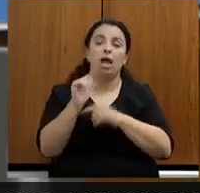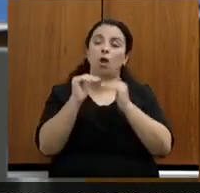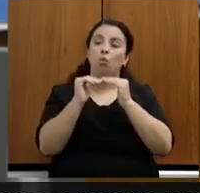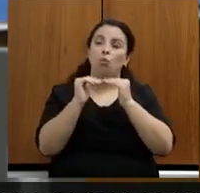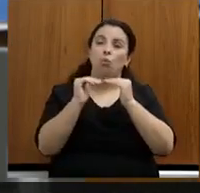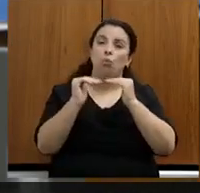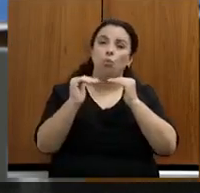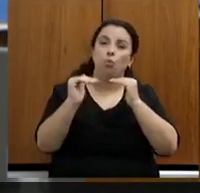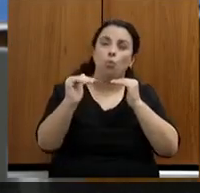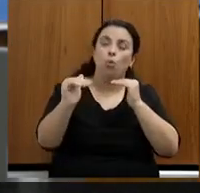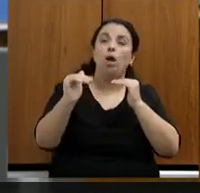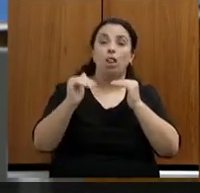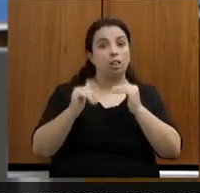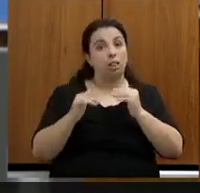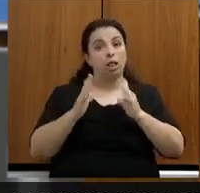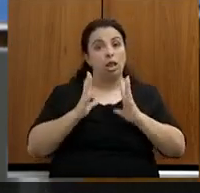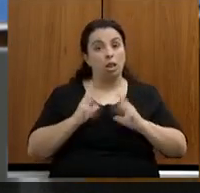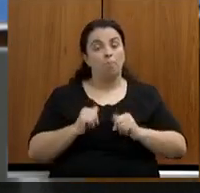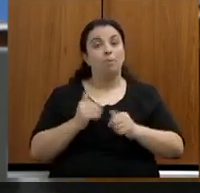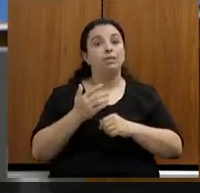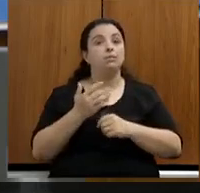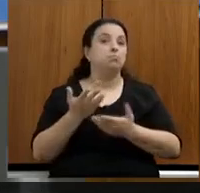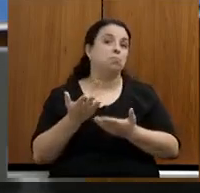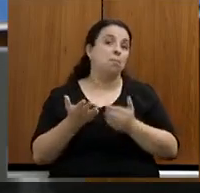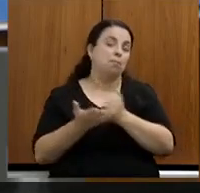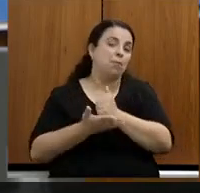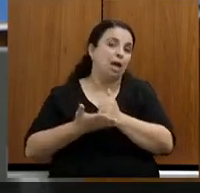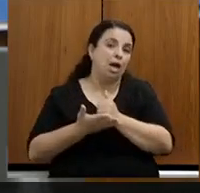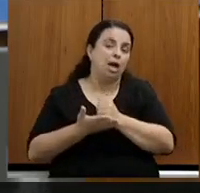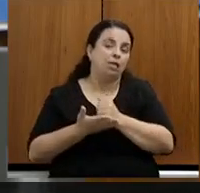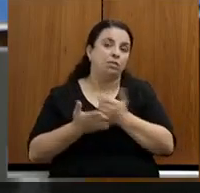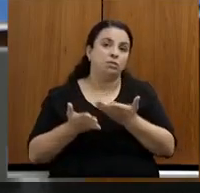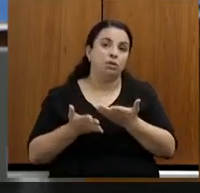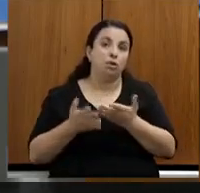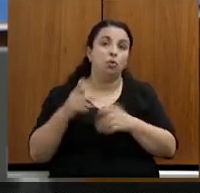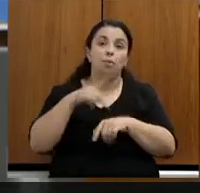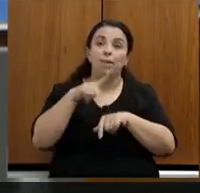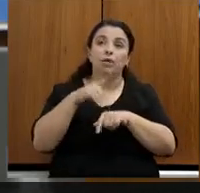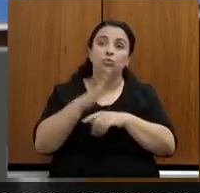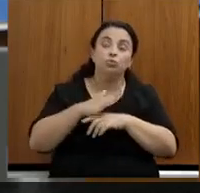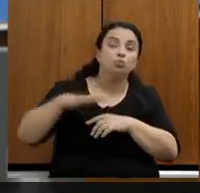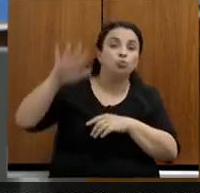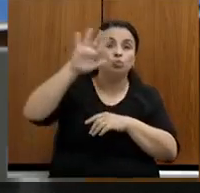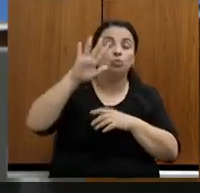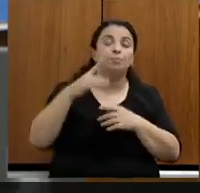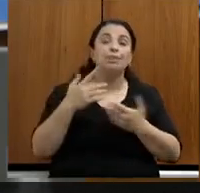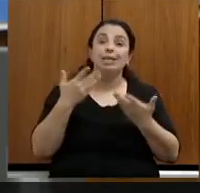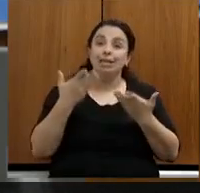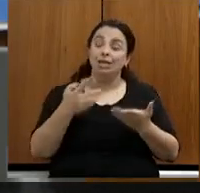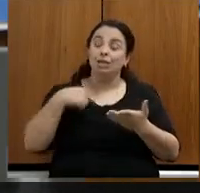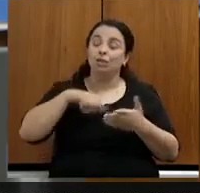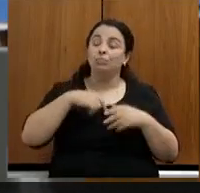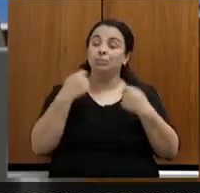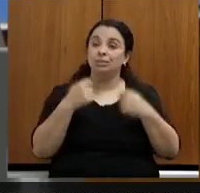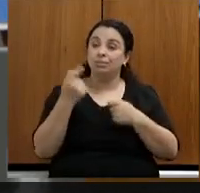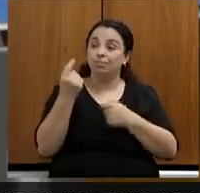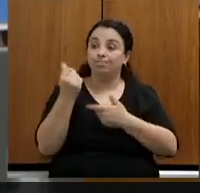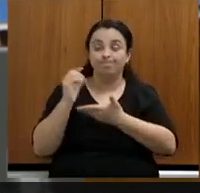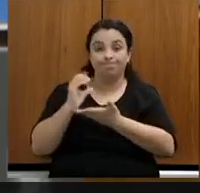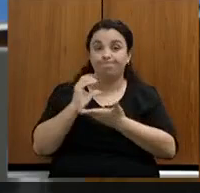país, água, esgoto e resíduos sólidos, e, com isso, precisarás, de fato, ter um investimento muito